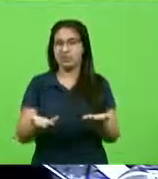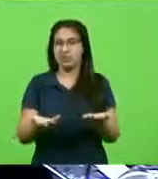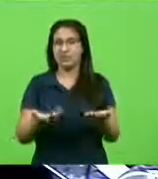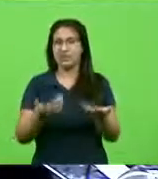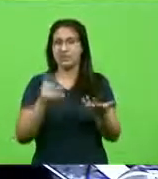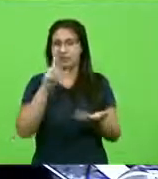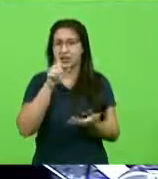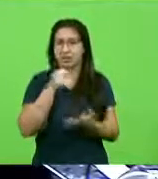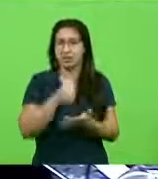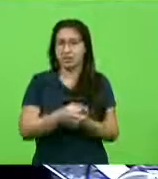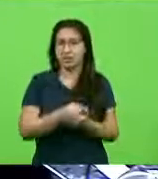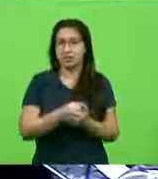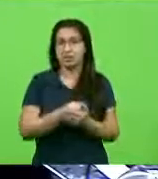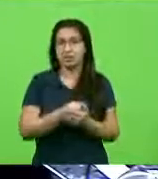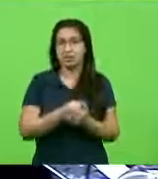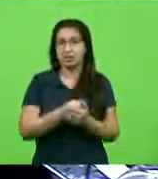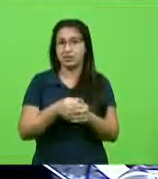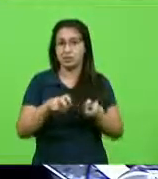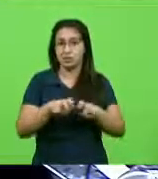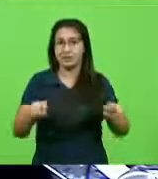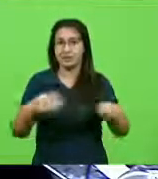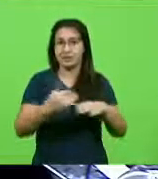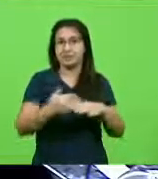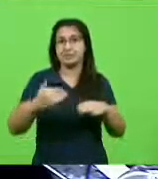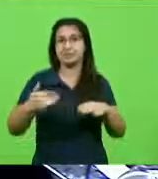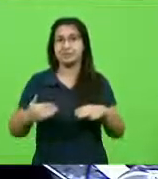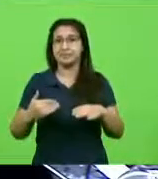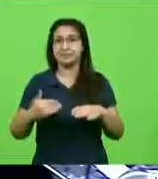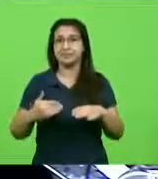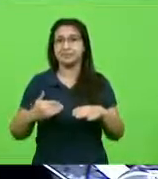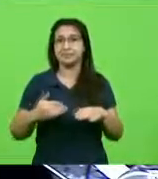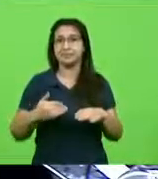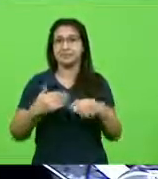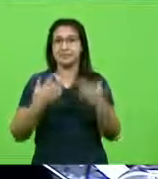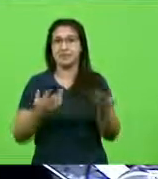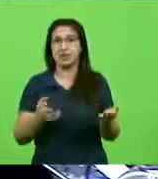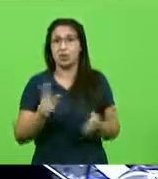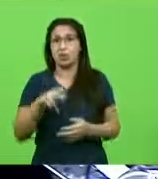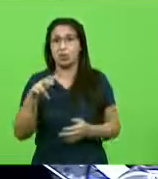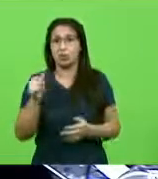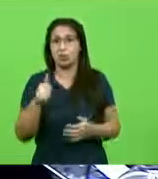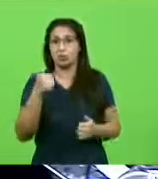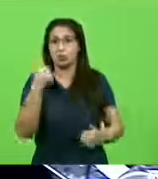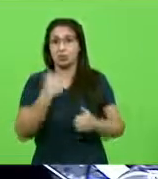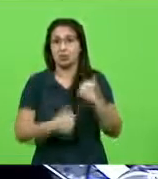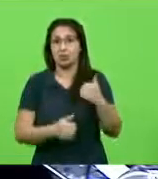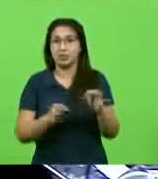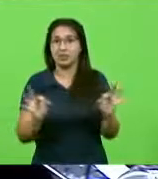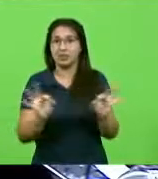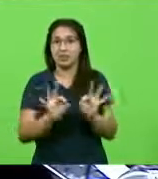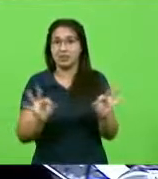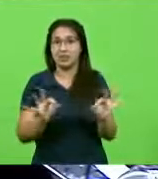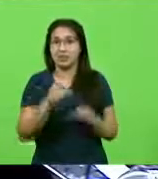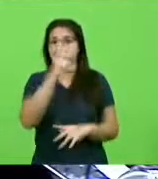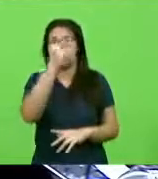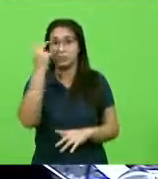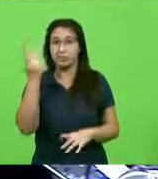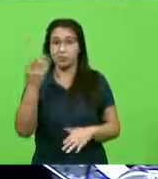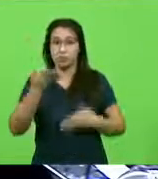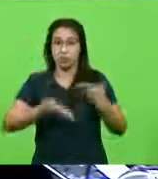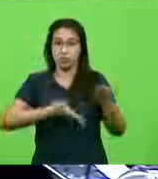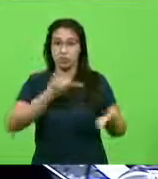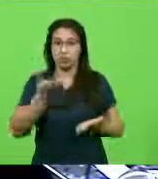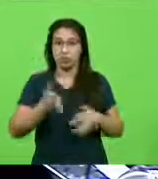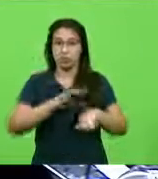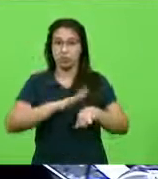definindo, deputado Alba, atrás de uma mesa, quem nunca viu e nunca praticou e nunca fez esporte. As pessoas que cuidaram a vida inteira de